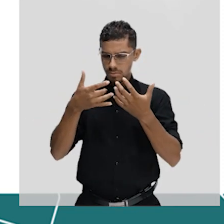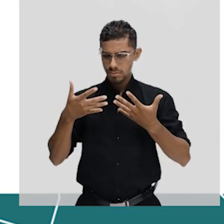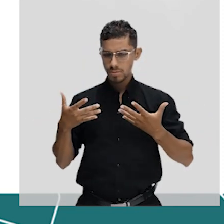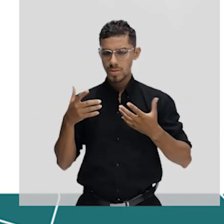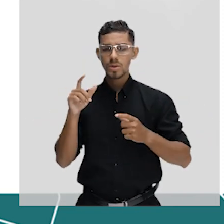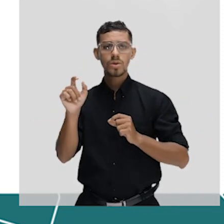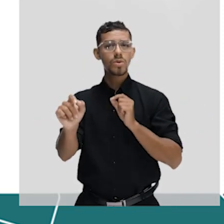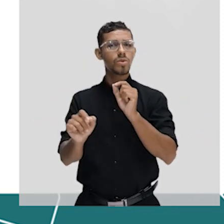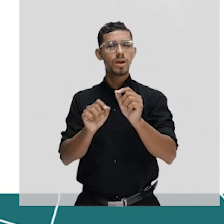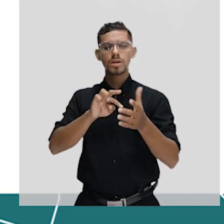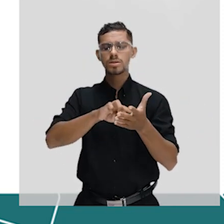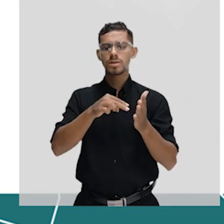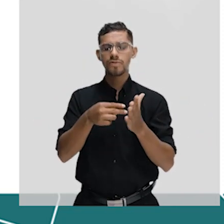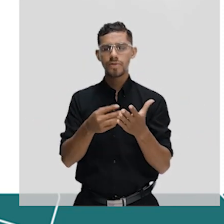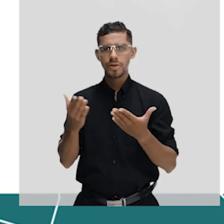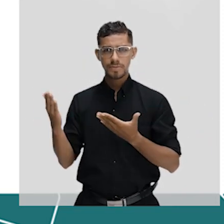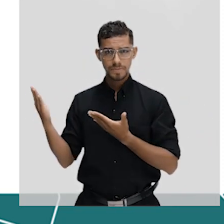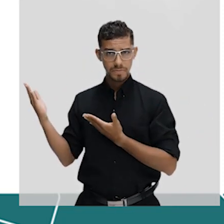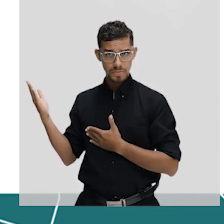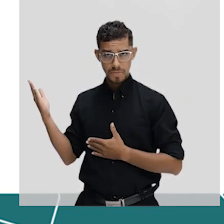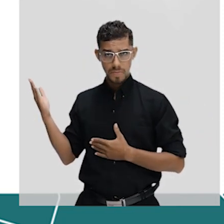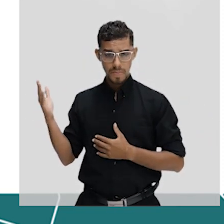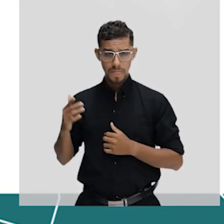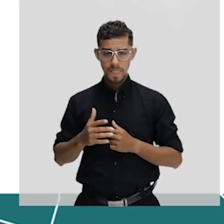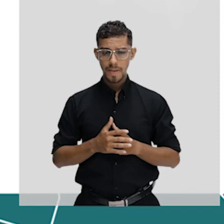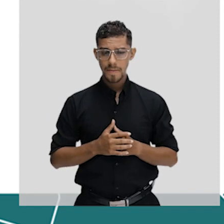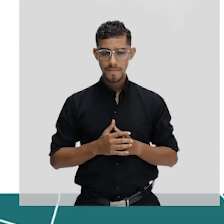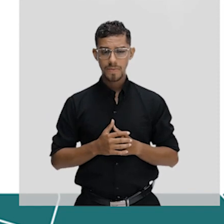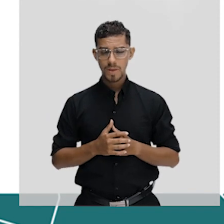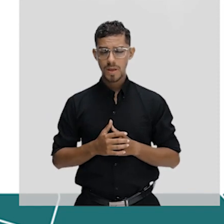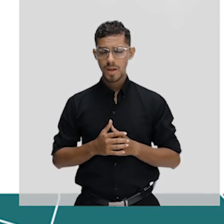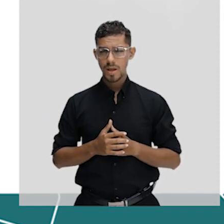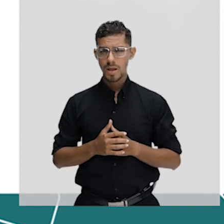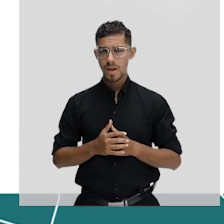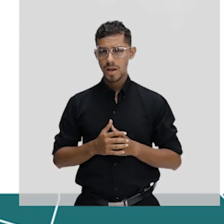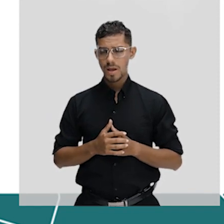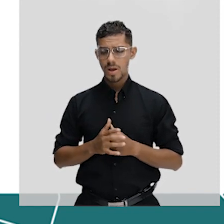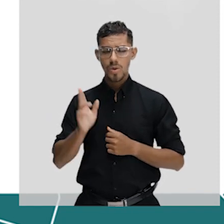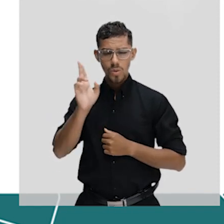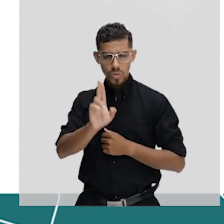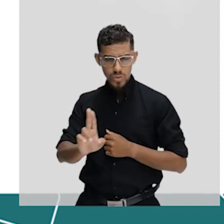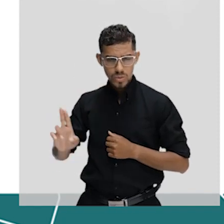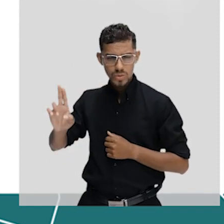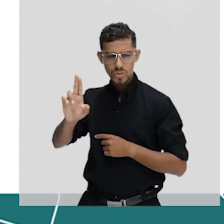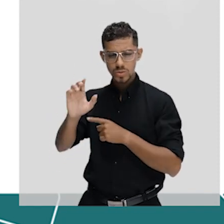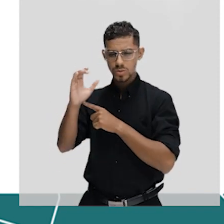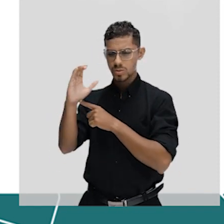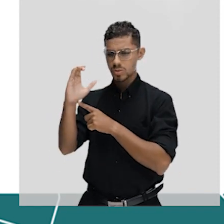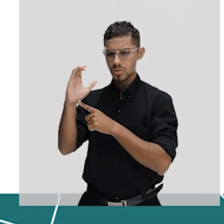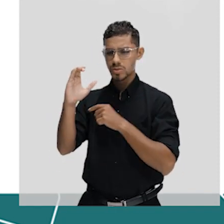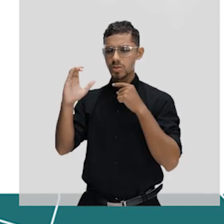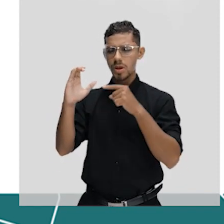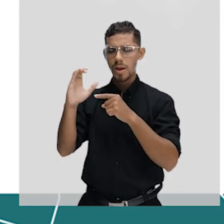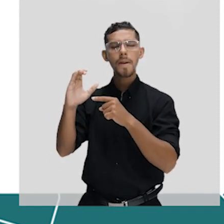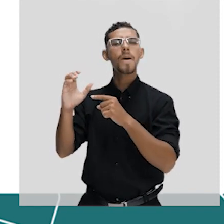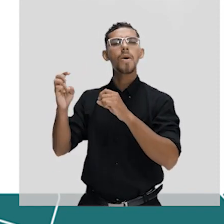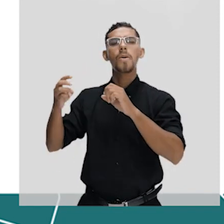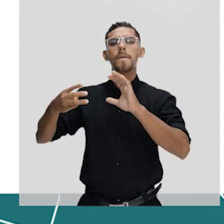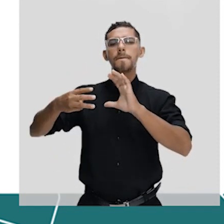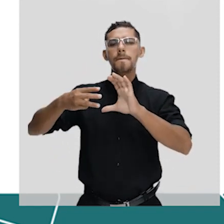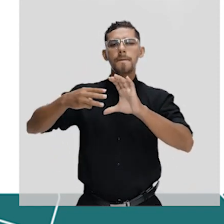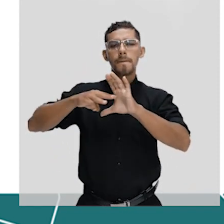que seria a biotecnologia? Bem, ela seria o uso de métodos científicos para produzir